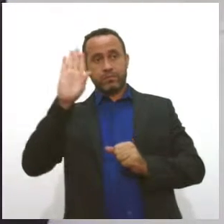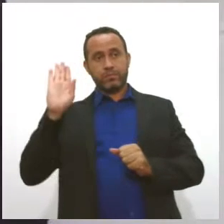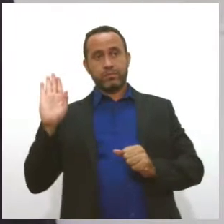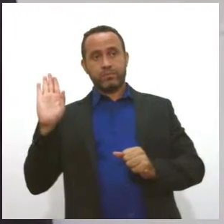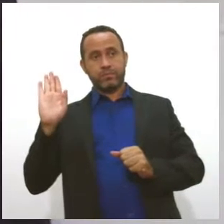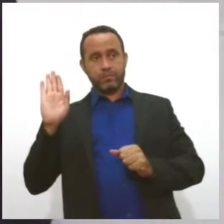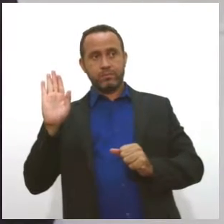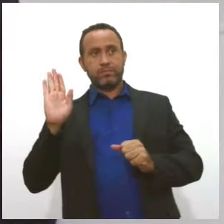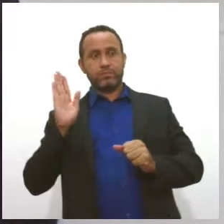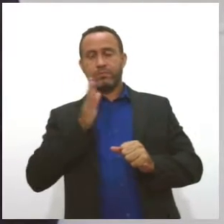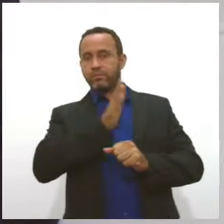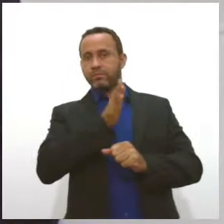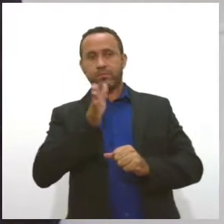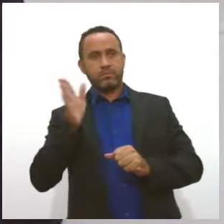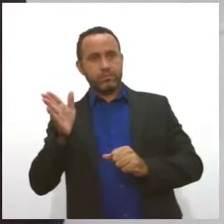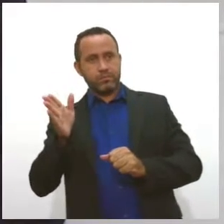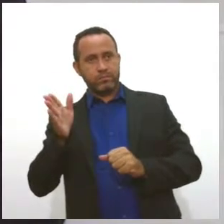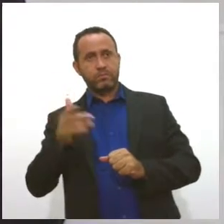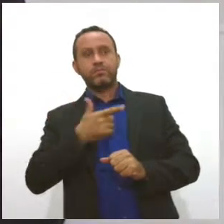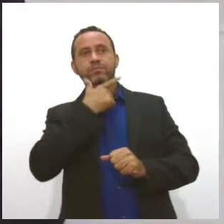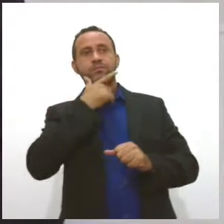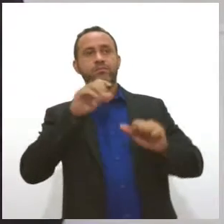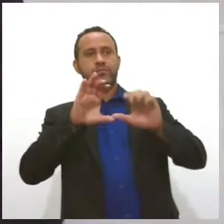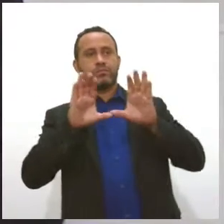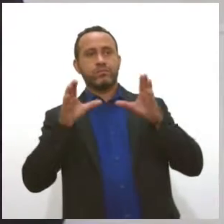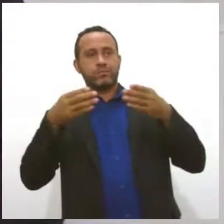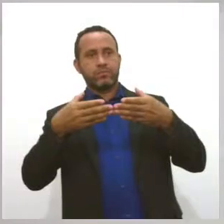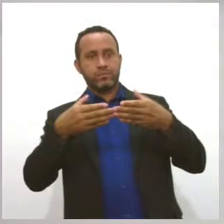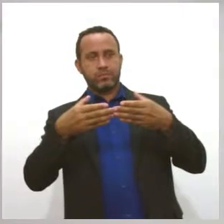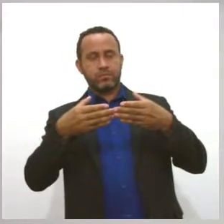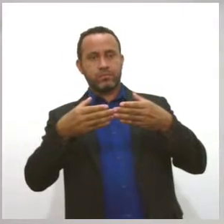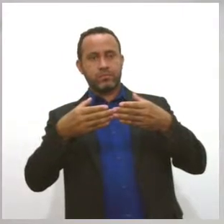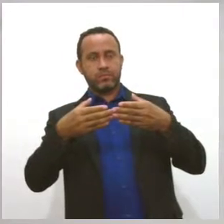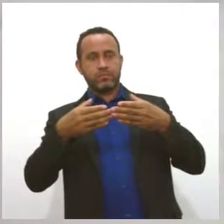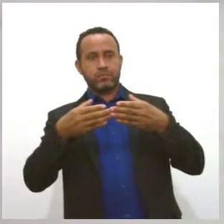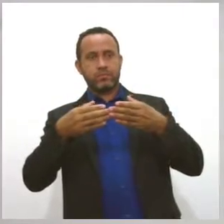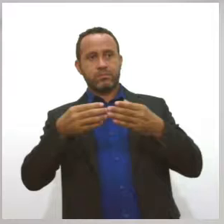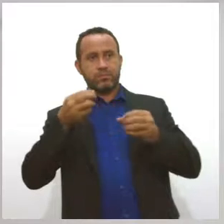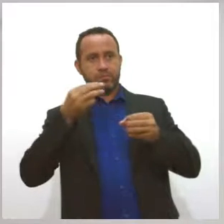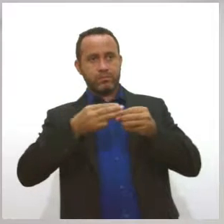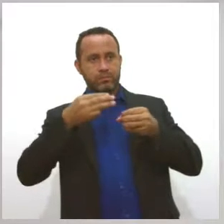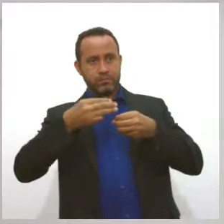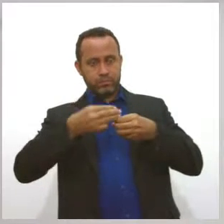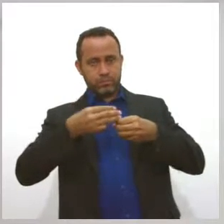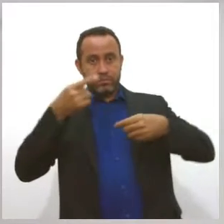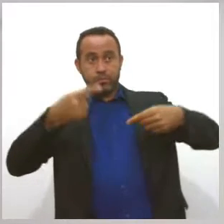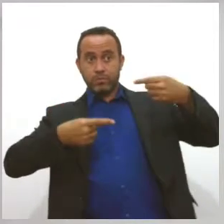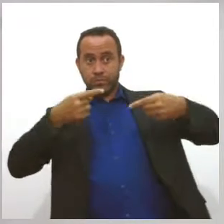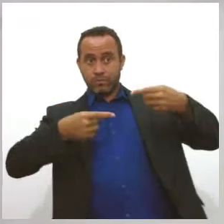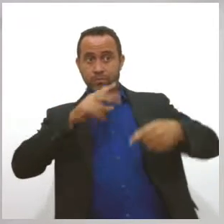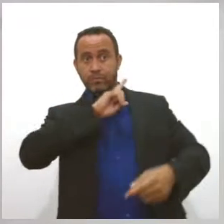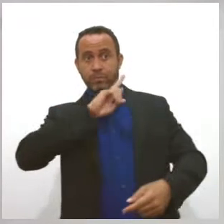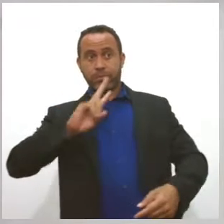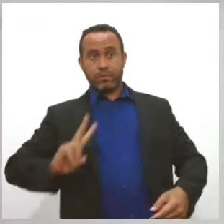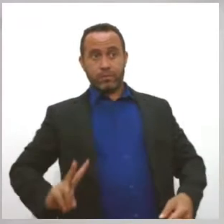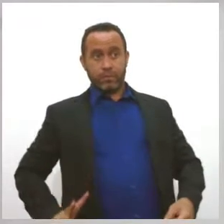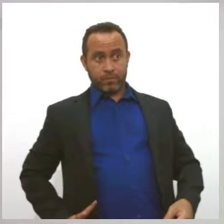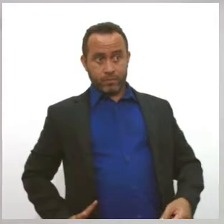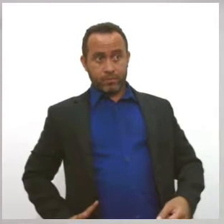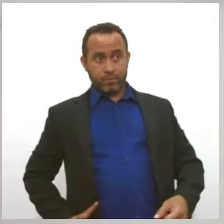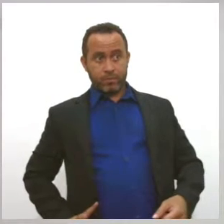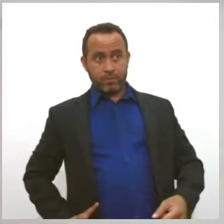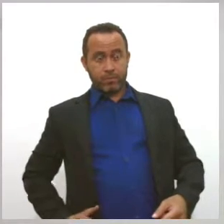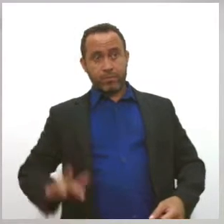ocupem uma das vagas nas câmaras municipais. Para concorrer à vaga na Câmara de Vereadores, o